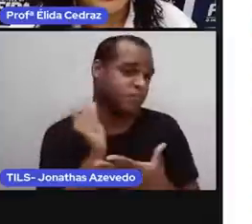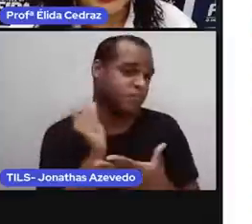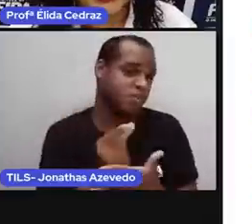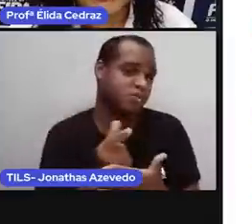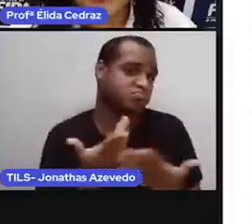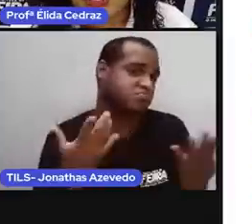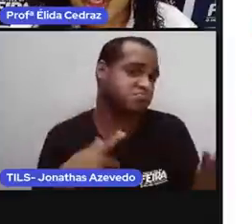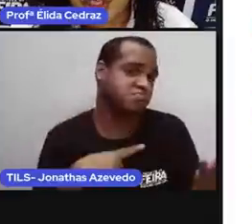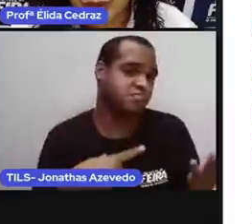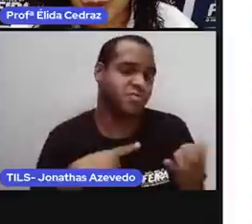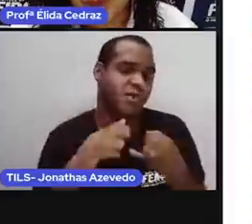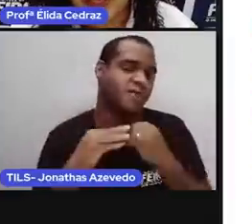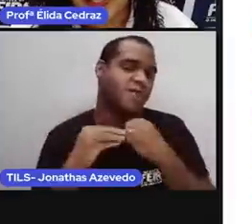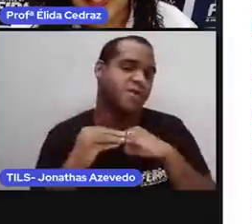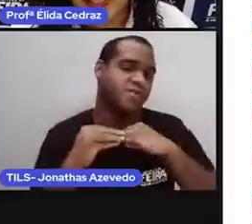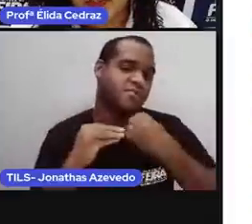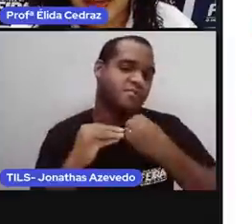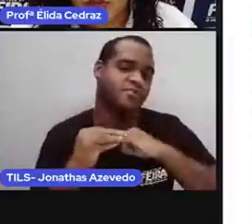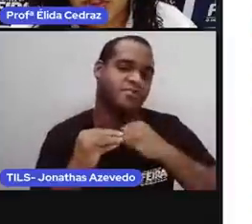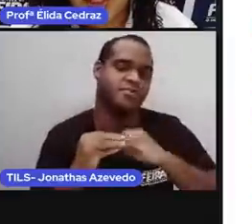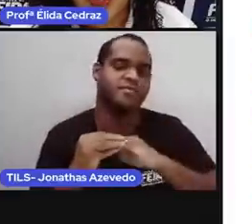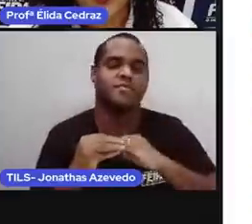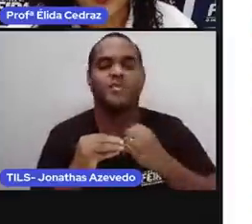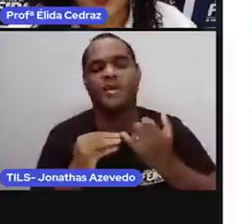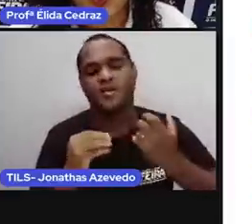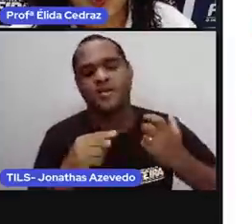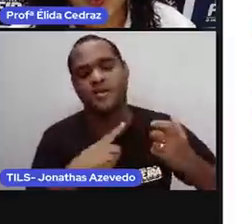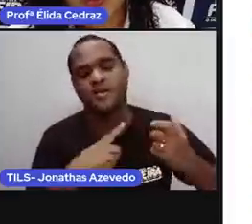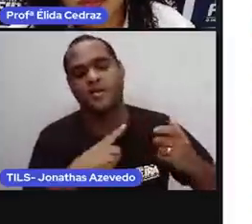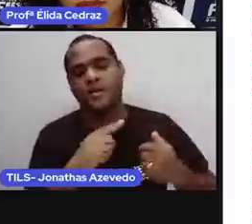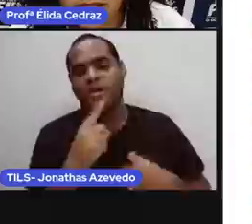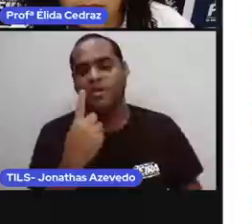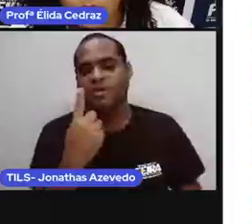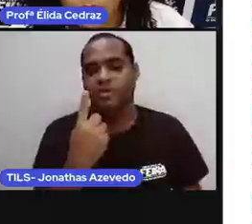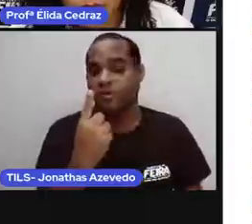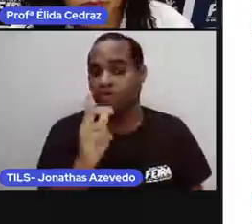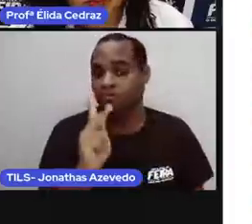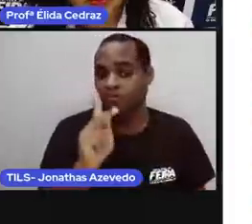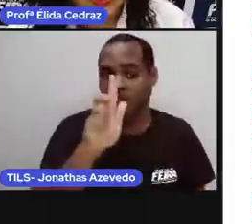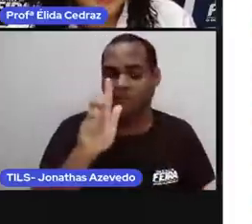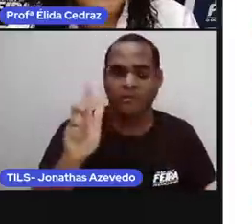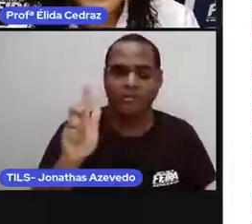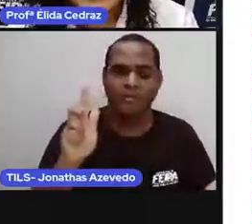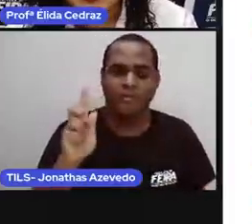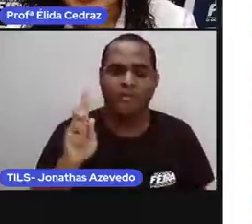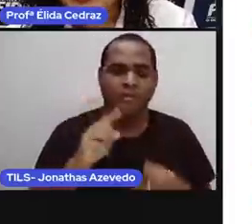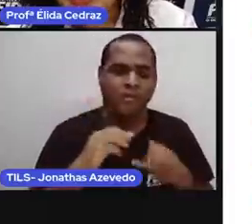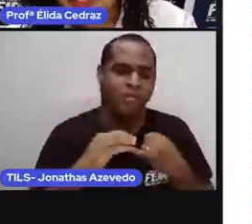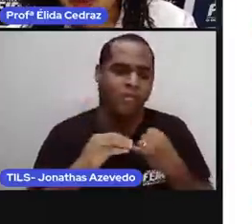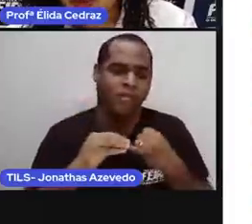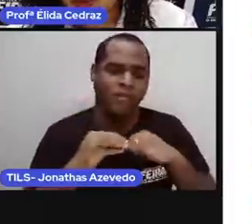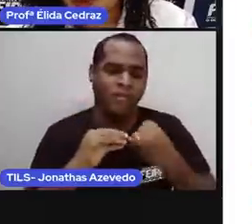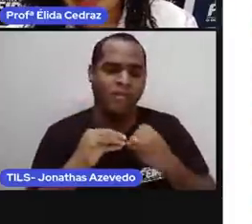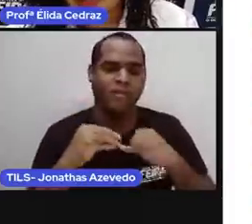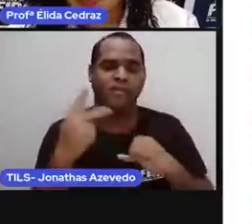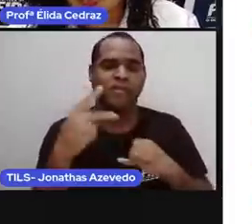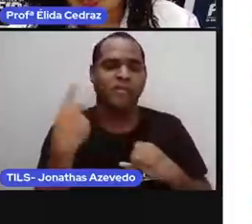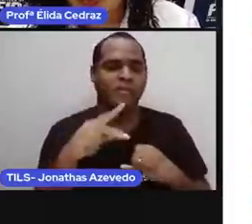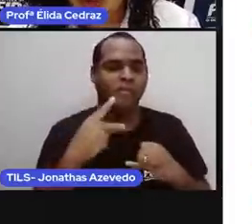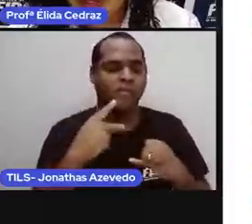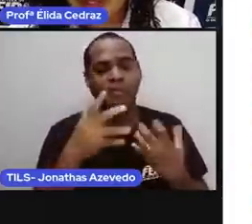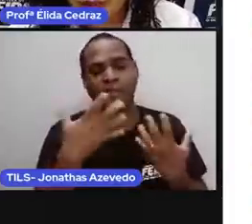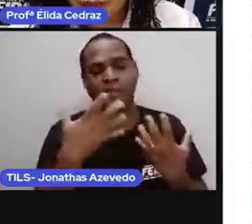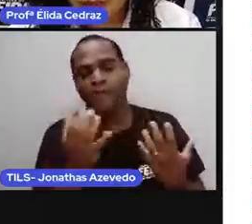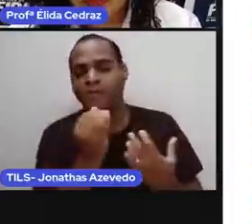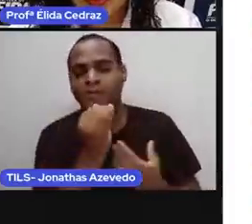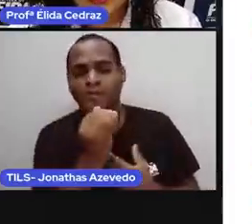de feijão, lá no pacote tem um quilo. Mas quando você compra o